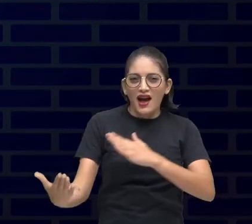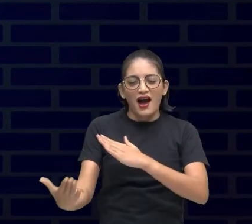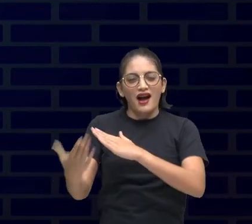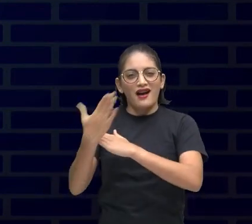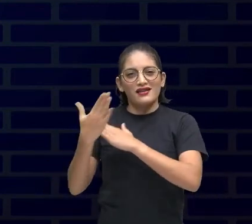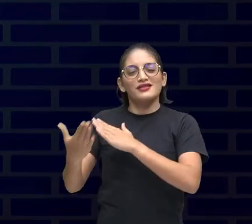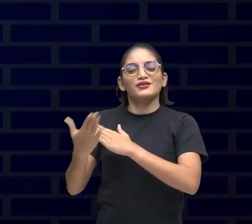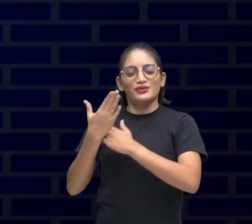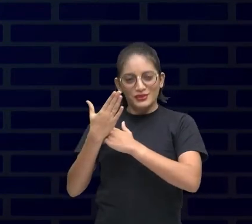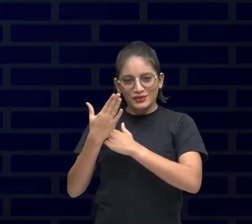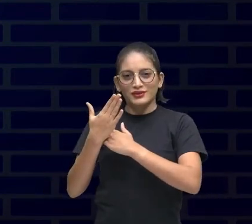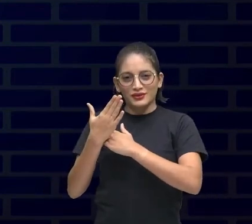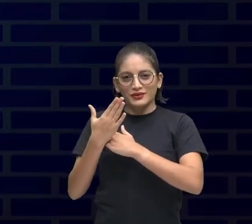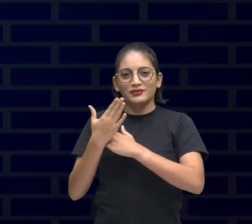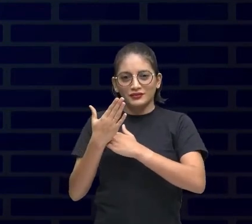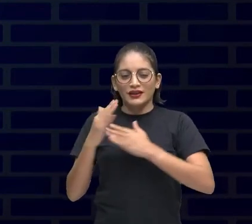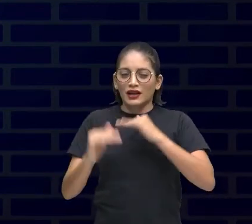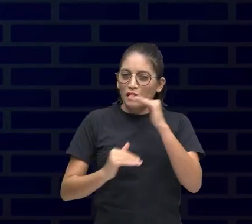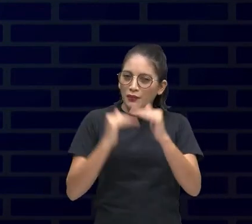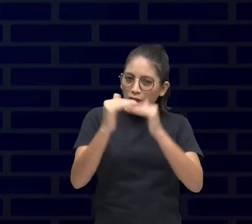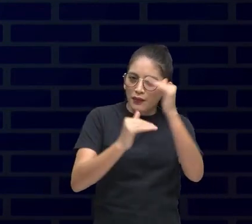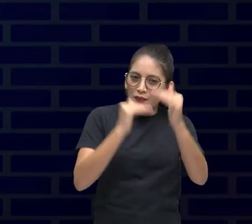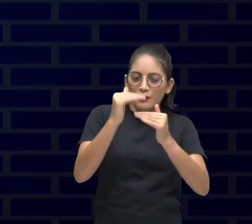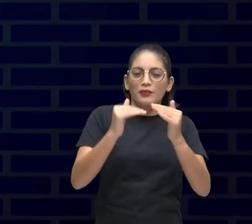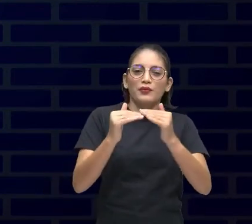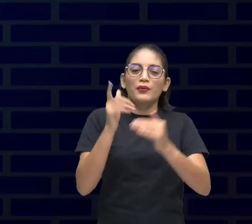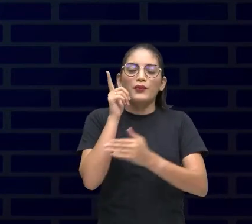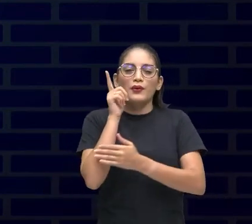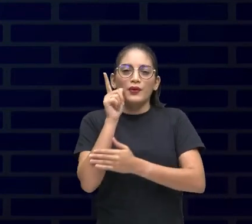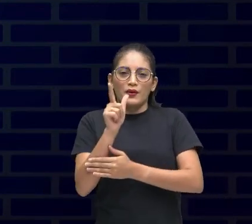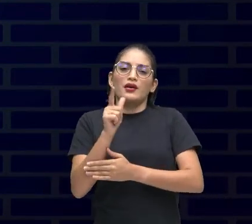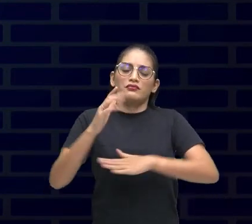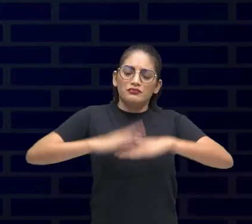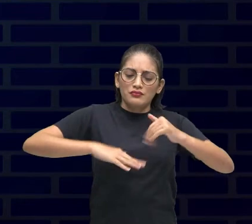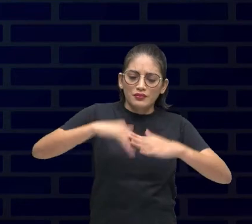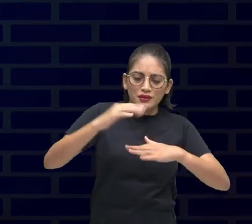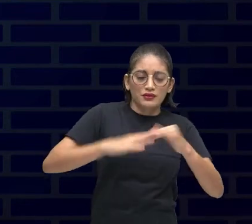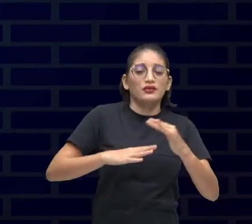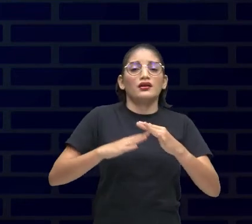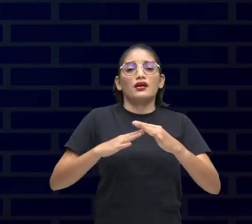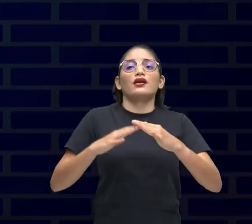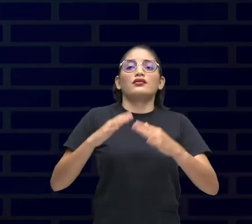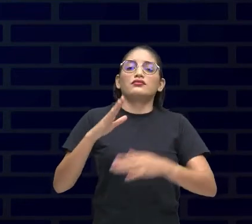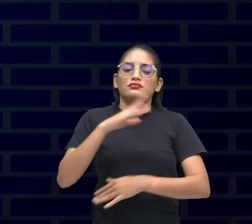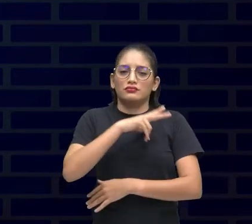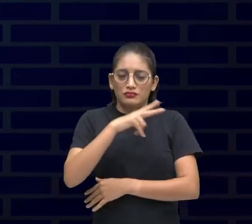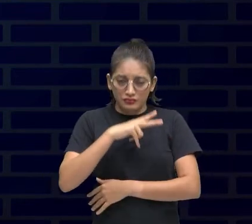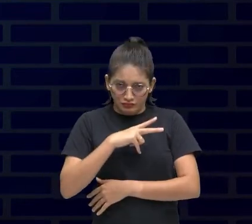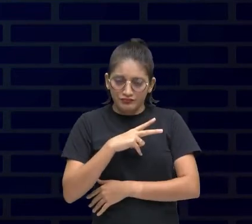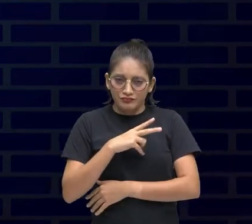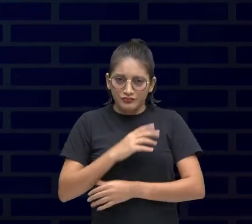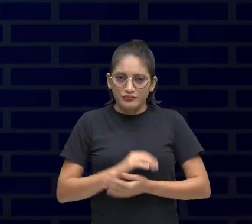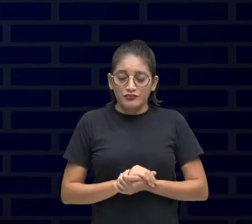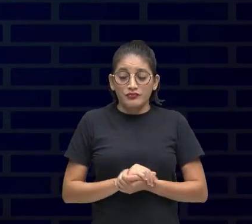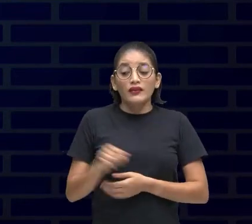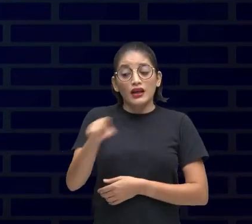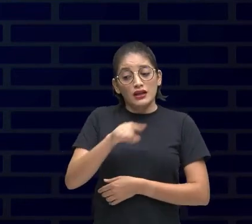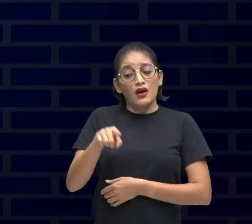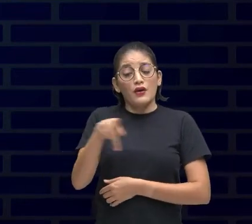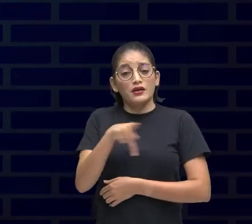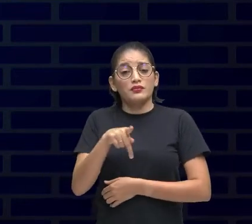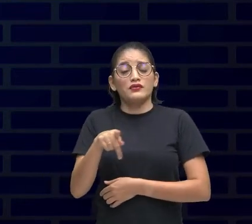Para avançarmos em nossa vida pessoal, profissional Eles nos